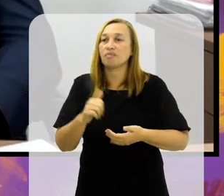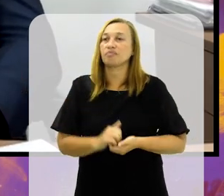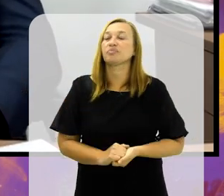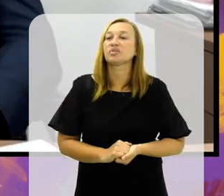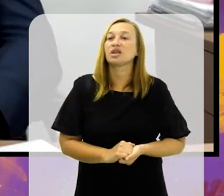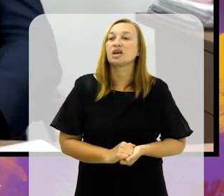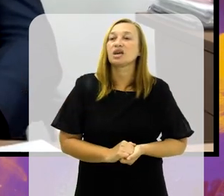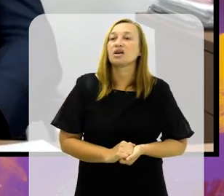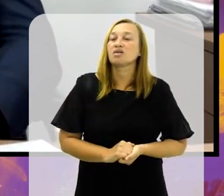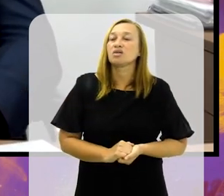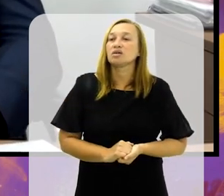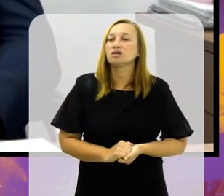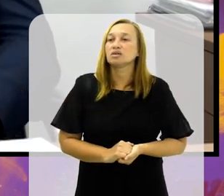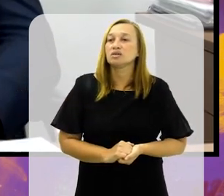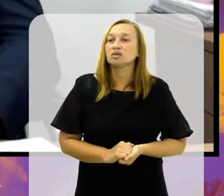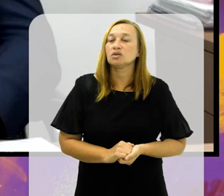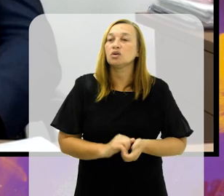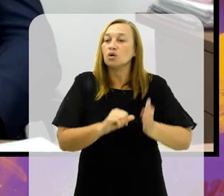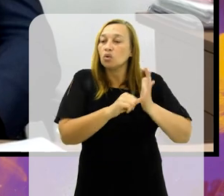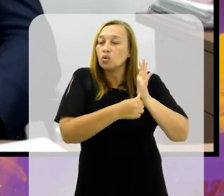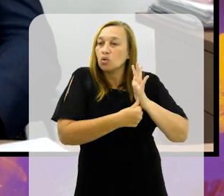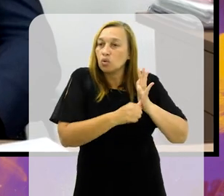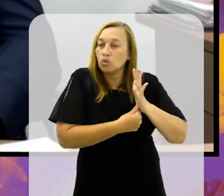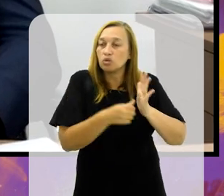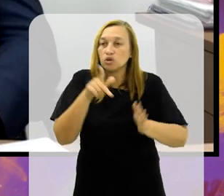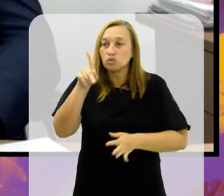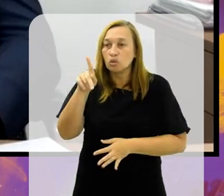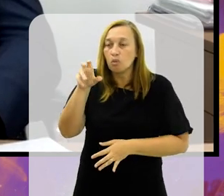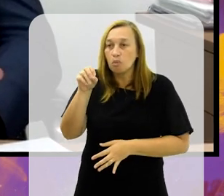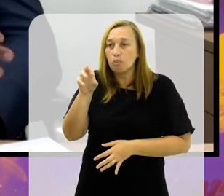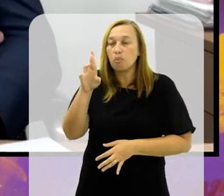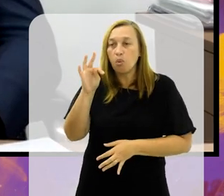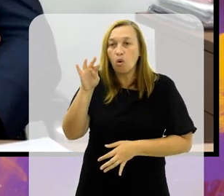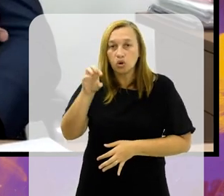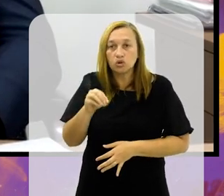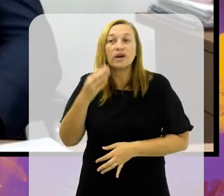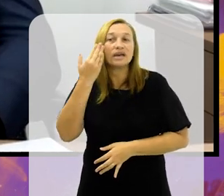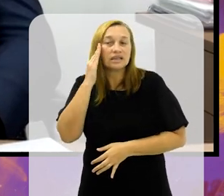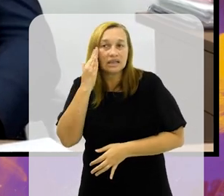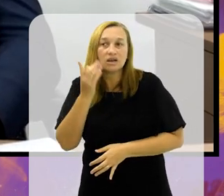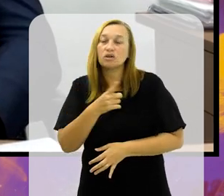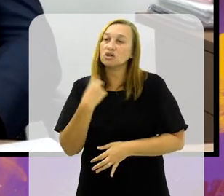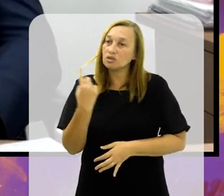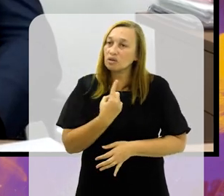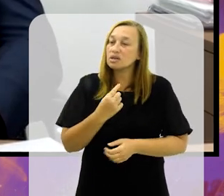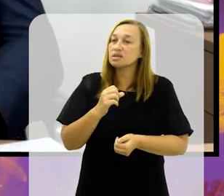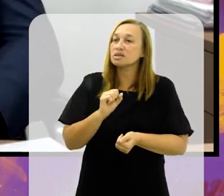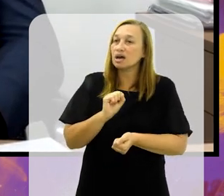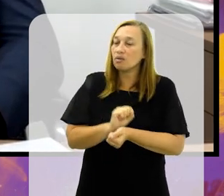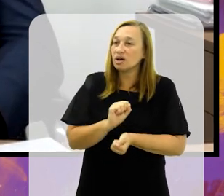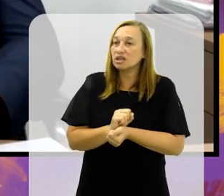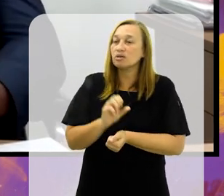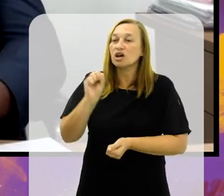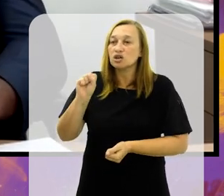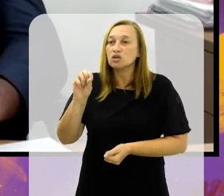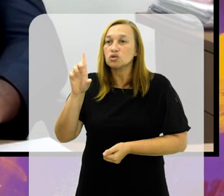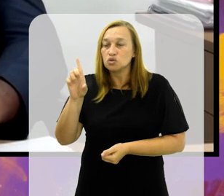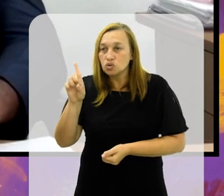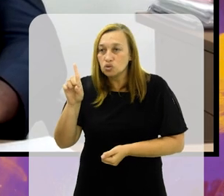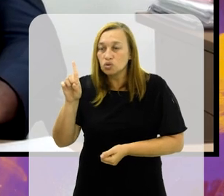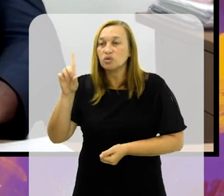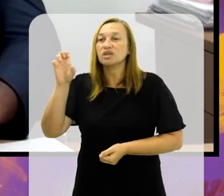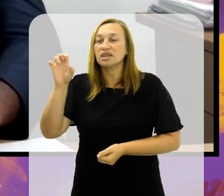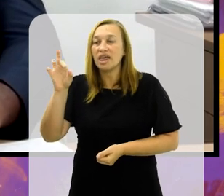Estado, no caso, o Clube do Porto, entendeu isso. O que a gente espera na Suderge